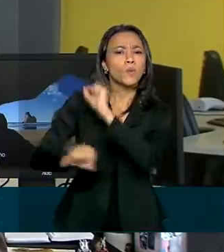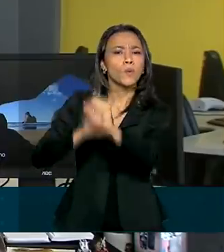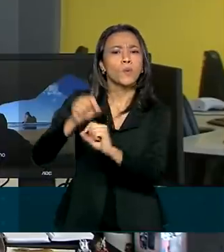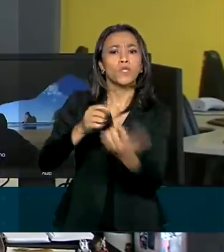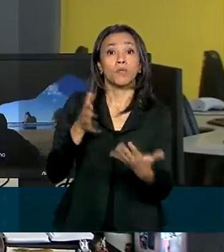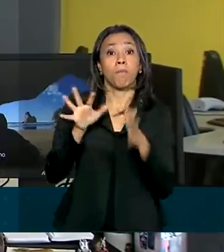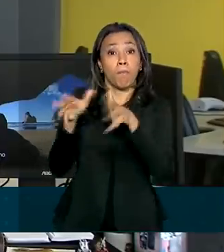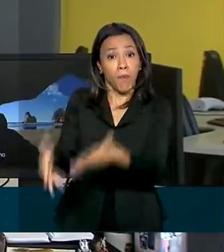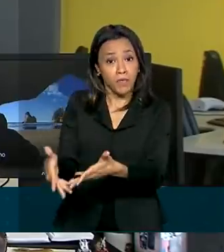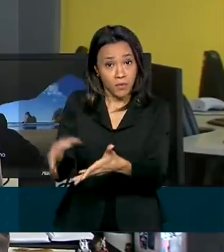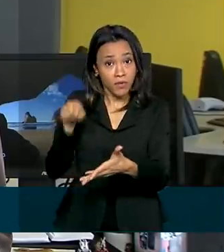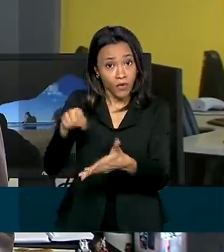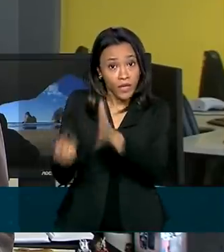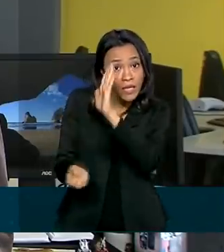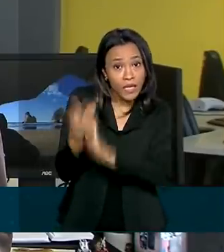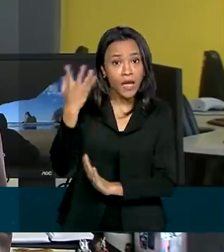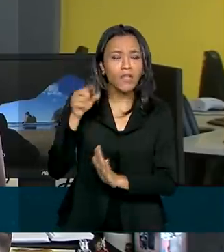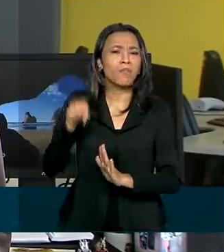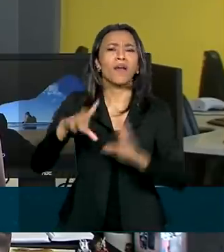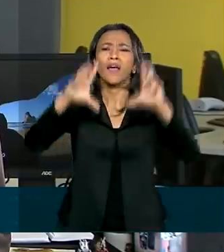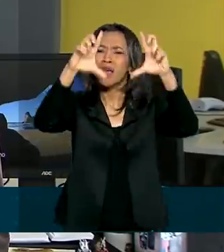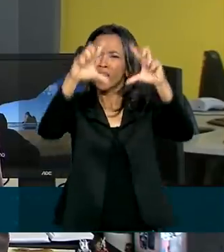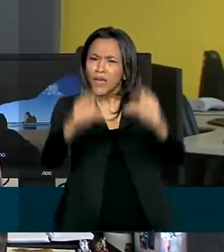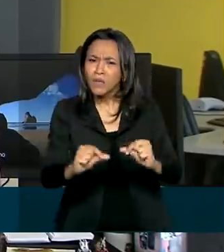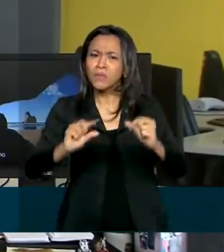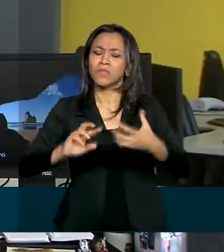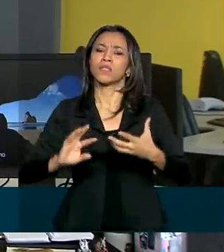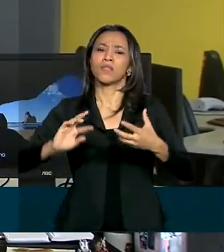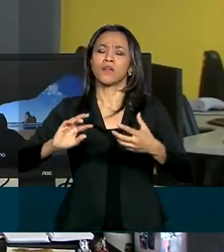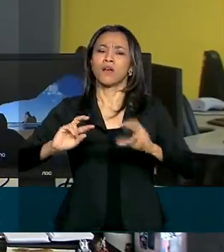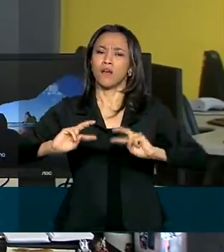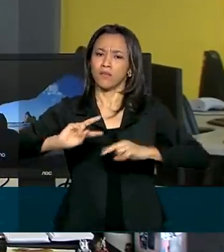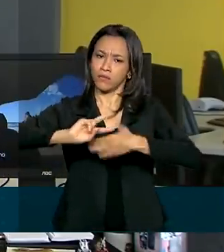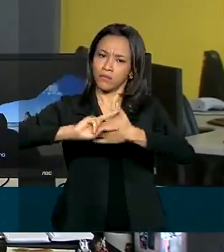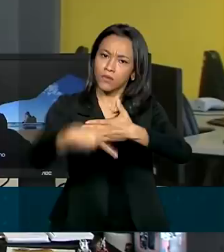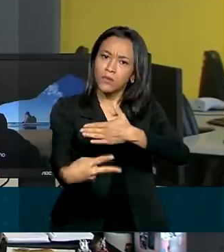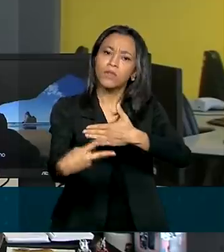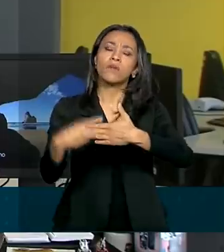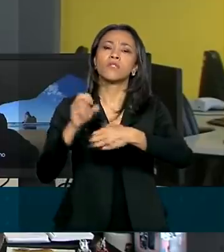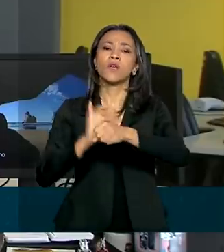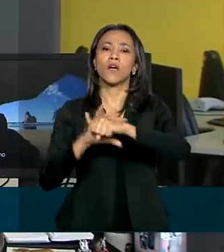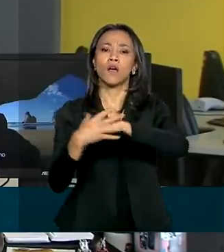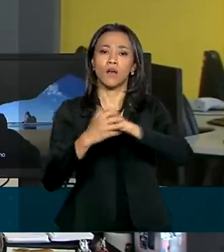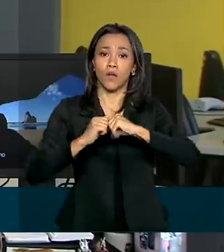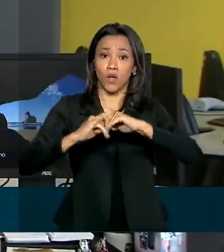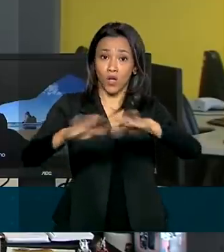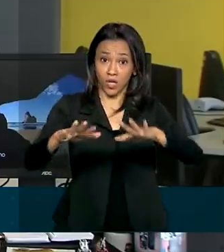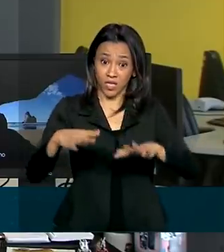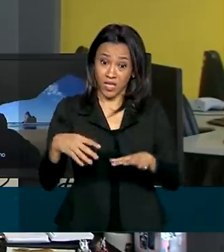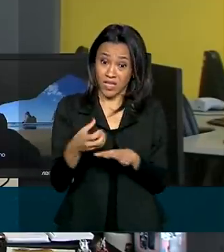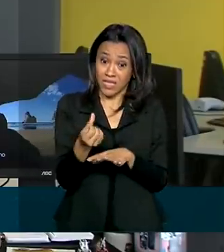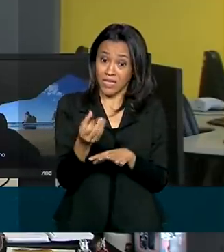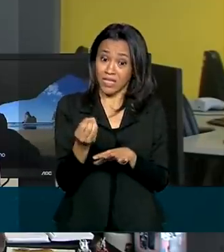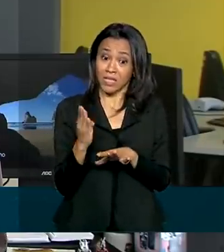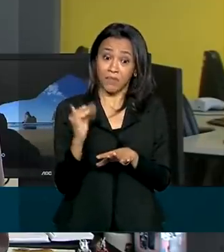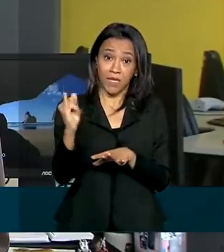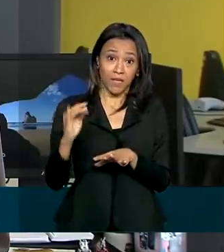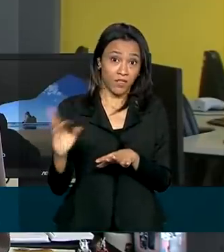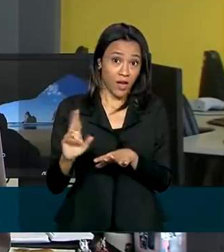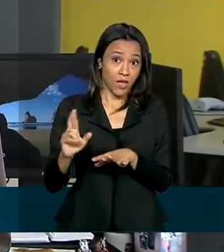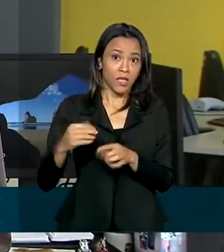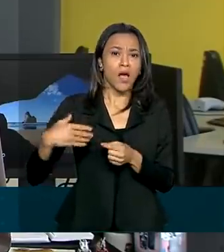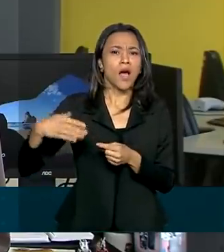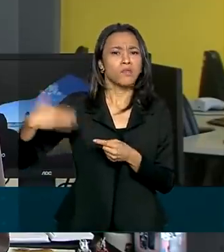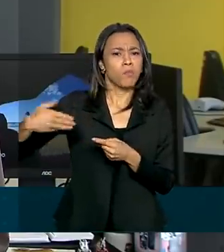total desse auxílio criado para amenizar os impactos econômicos do coronavírus ultrapassa os R 60 bilhões. As próximas